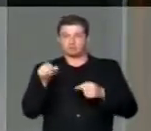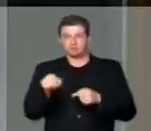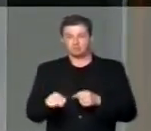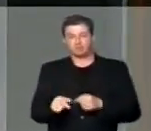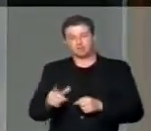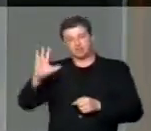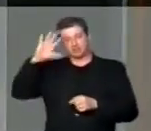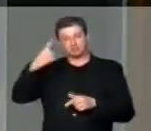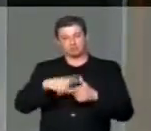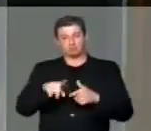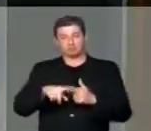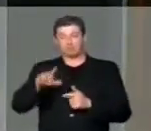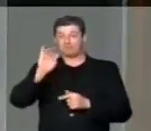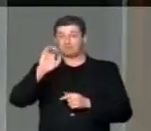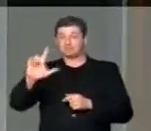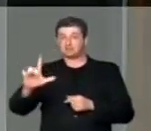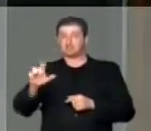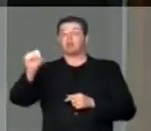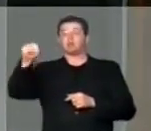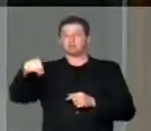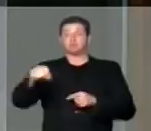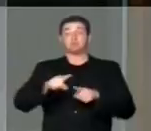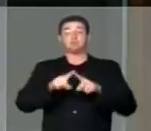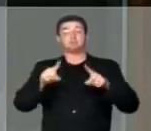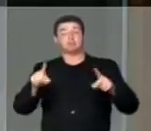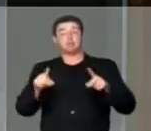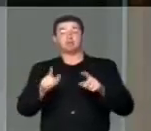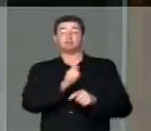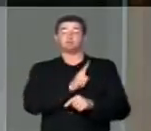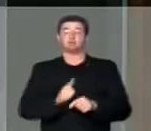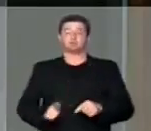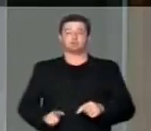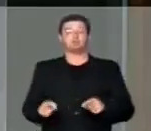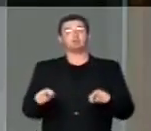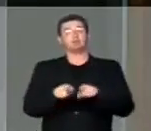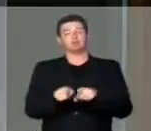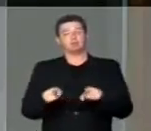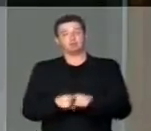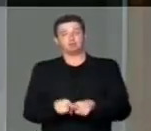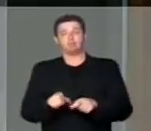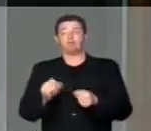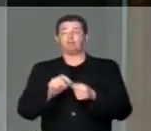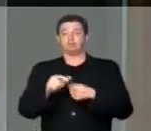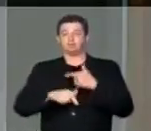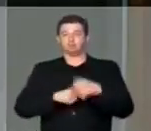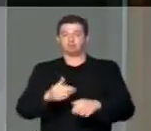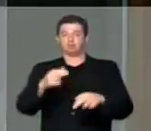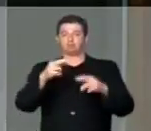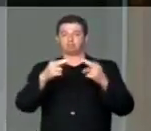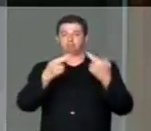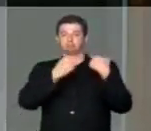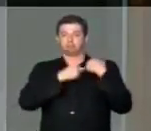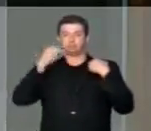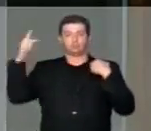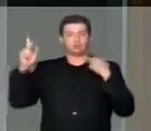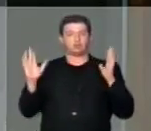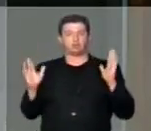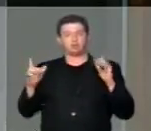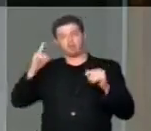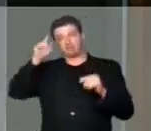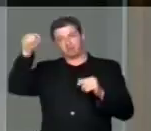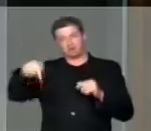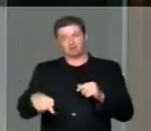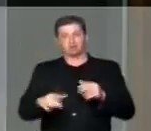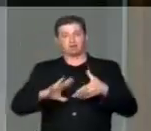para resolver a crise fiscal, sim. Desde que o governo faça também o seu dever de casa, mande para cá a tão